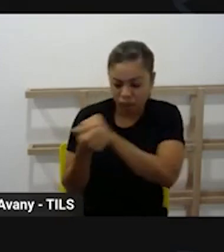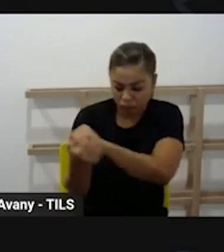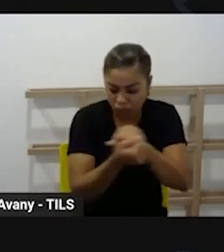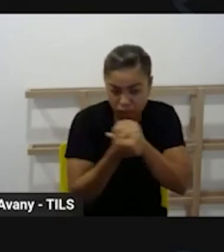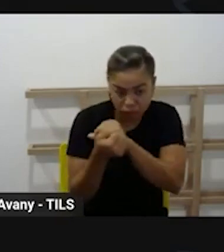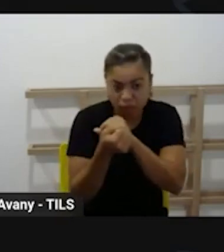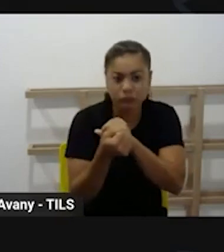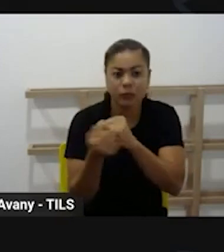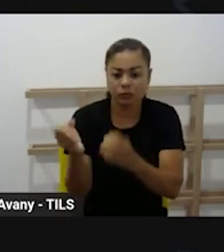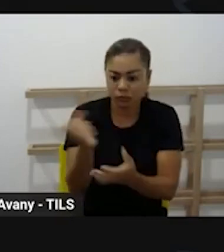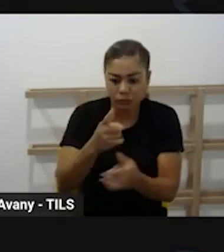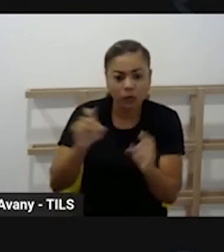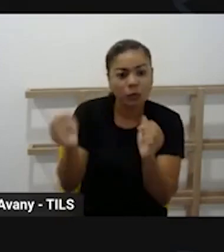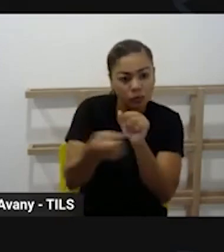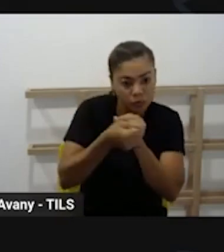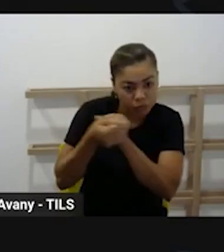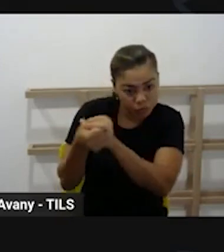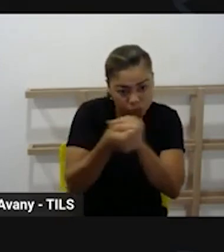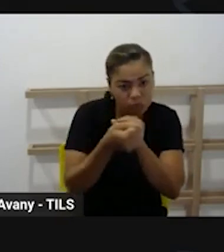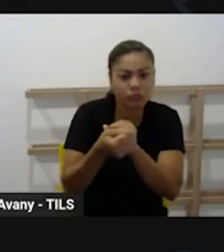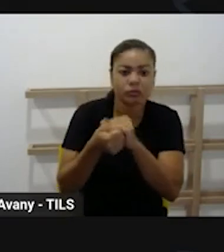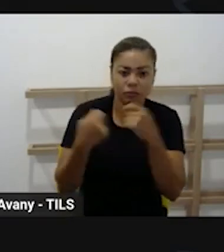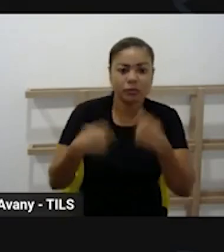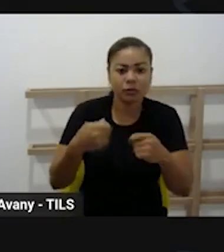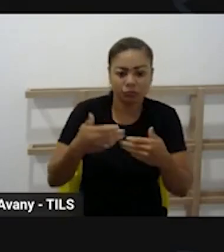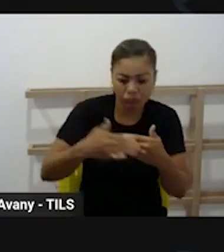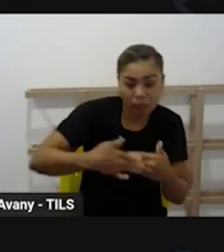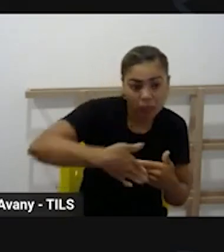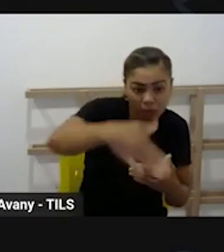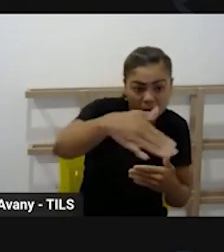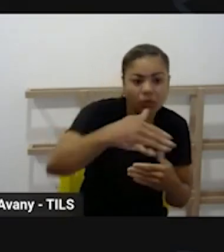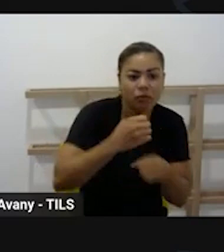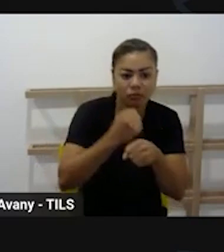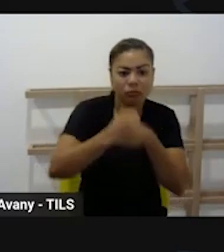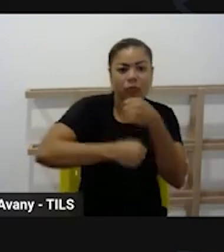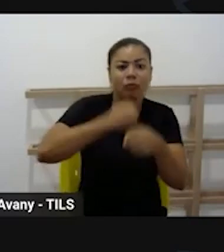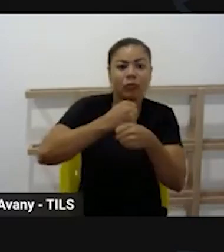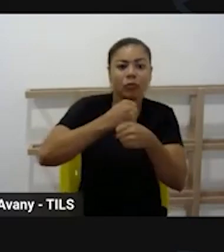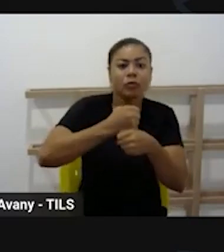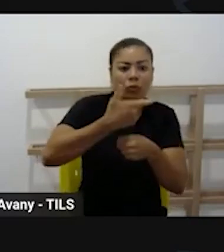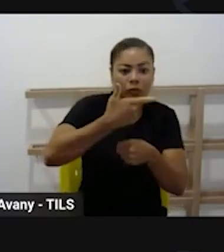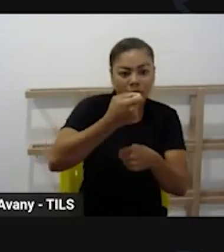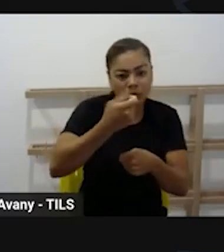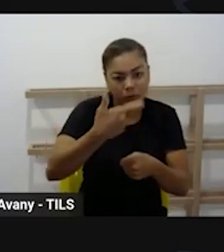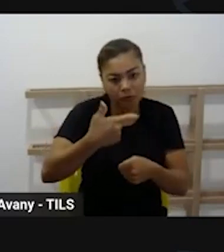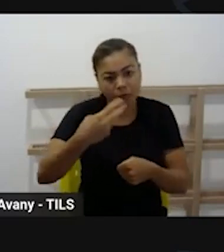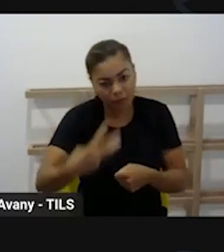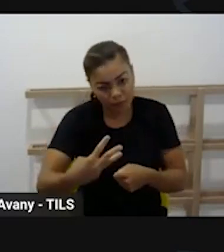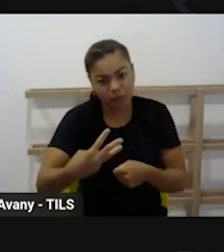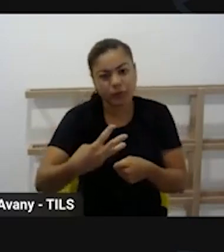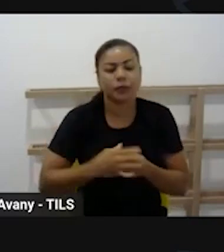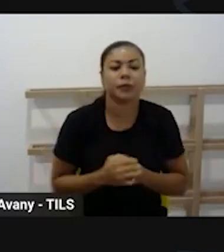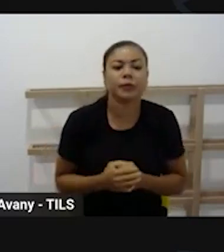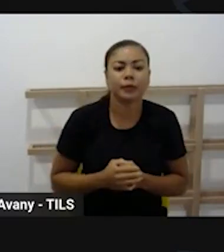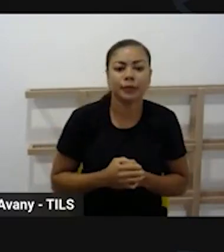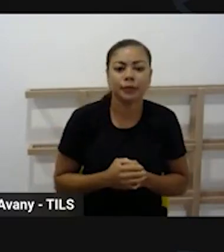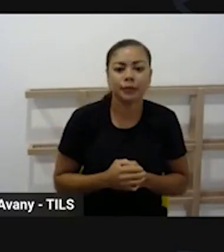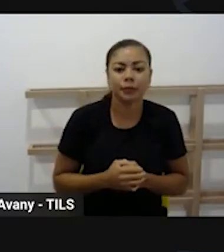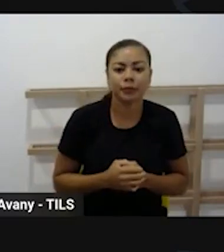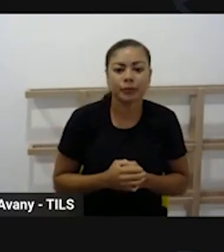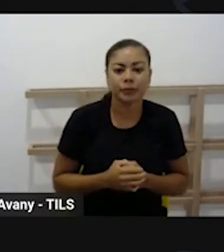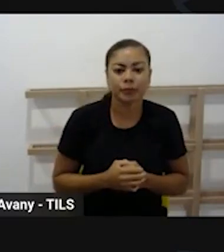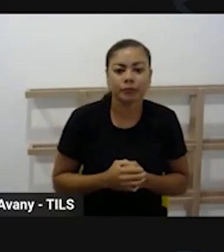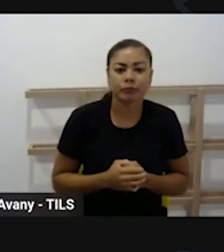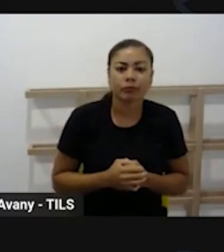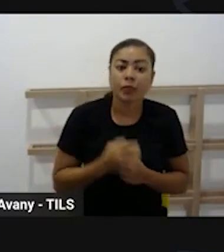sociável no ano de 2023. Mais uma vez, a gente faz essa ressalva, né? De que a gente não deve